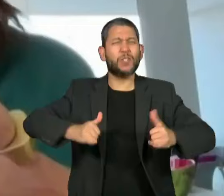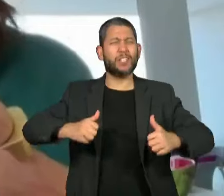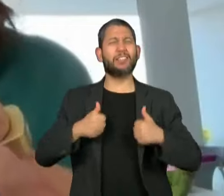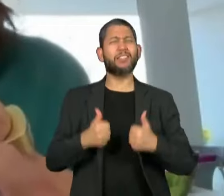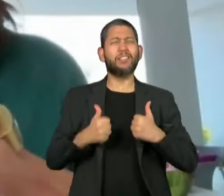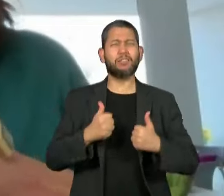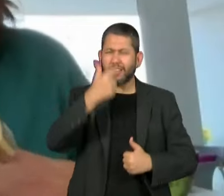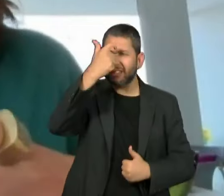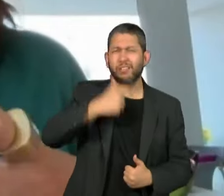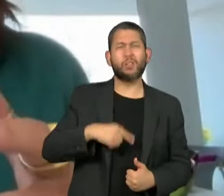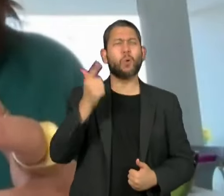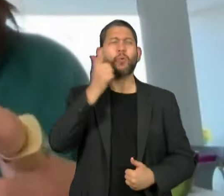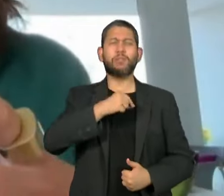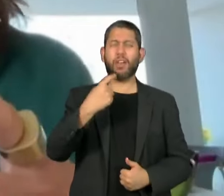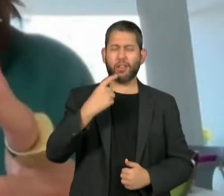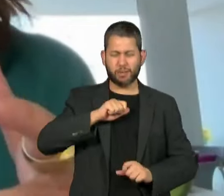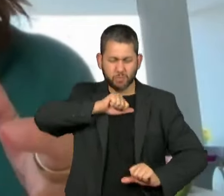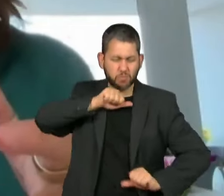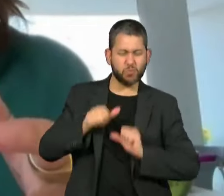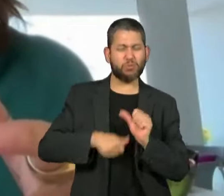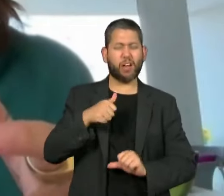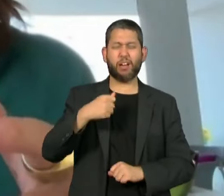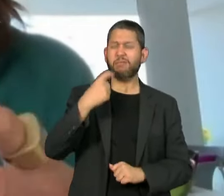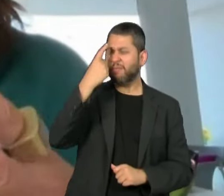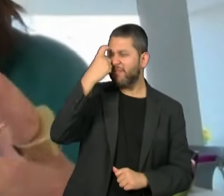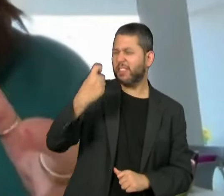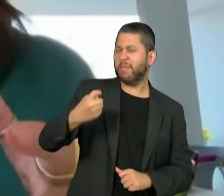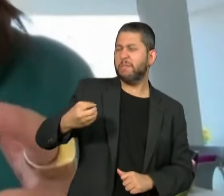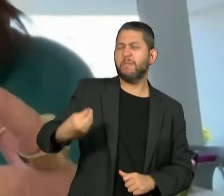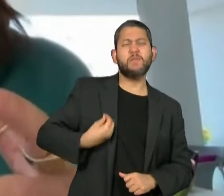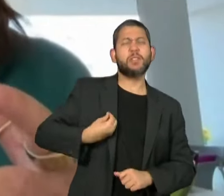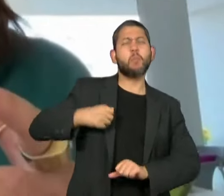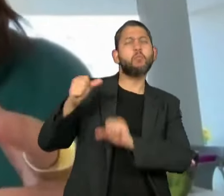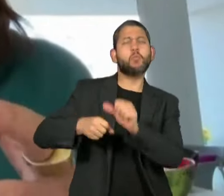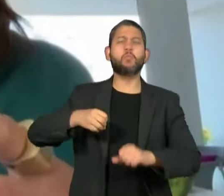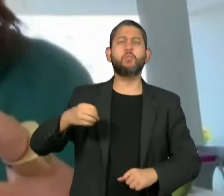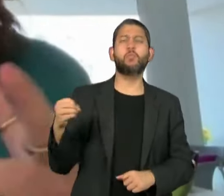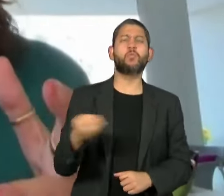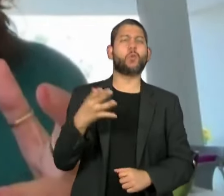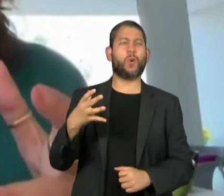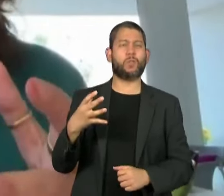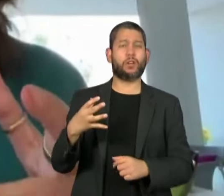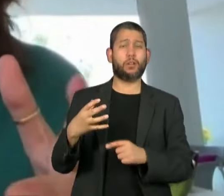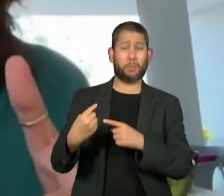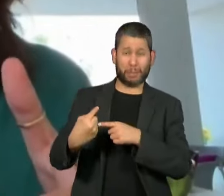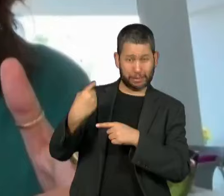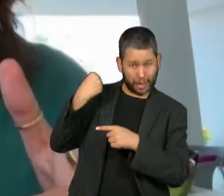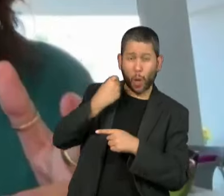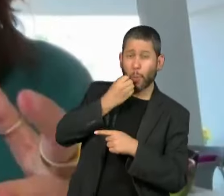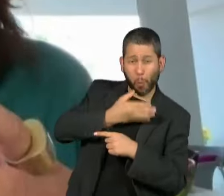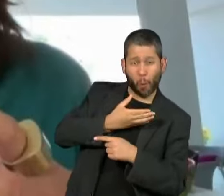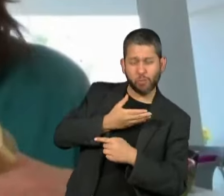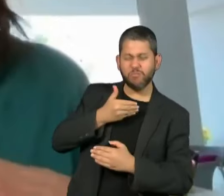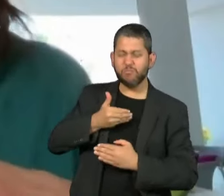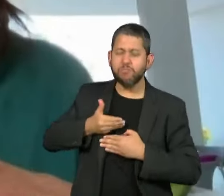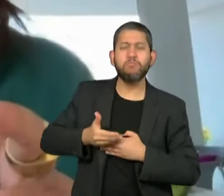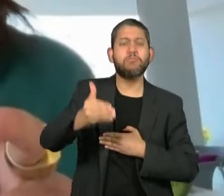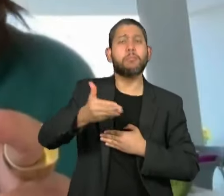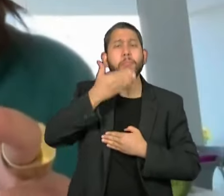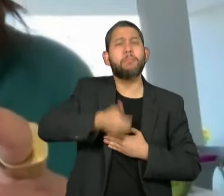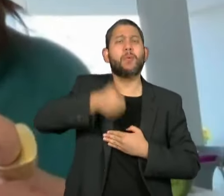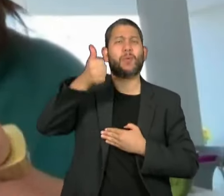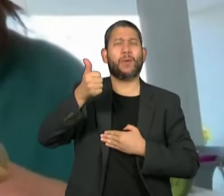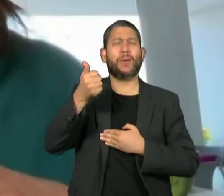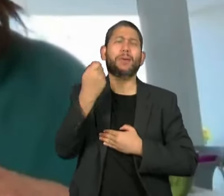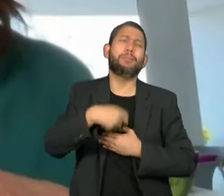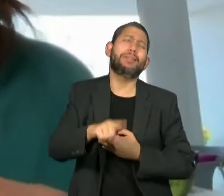somos capazes de reinventarmos uma nova vida, e, inclusive, que essa nova vida seja melhor que a anterior. Então, não tem que